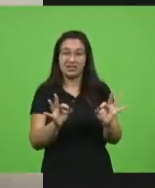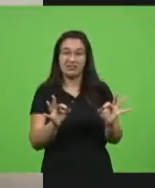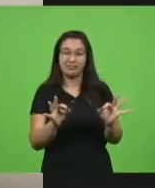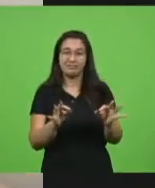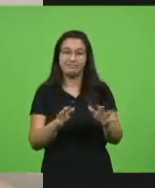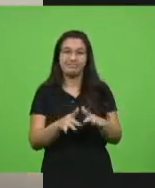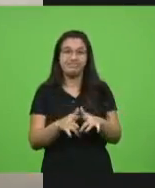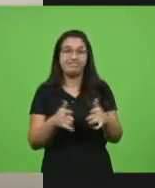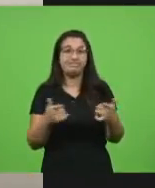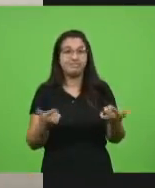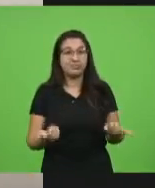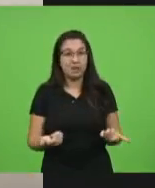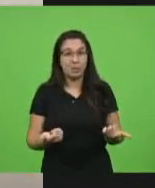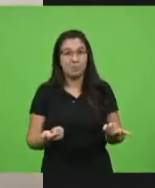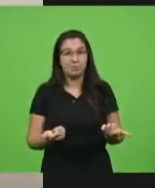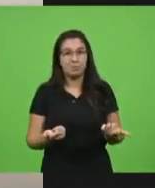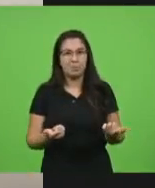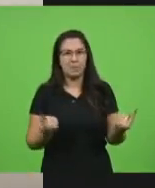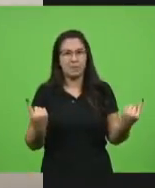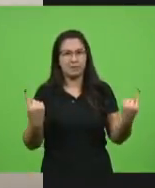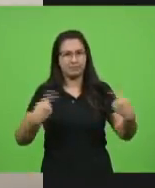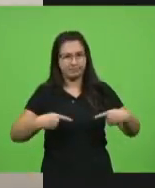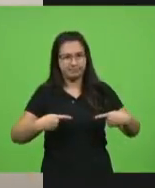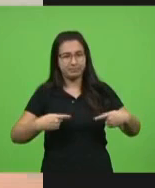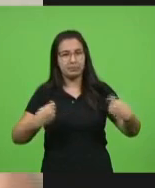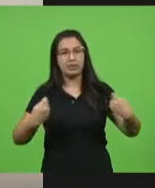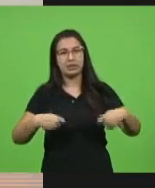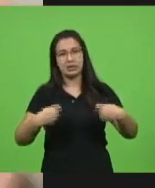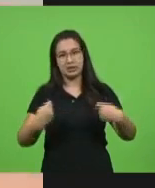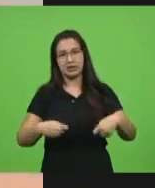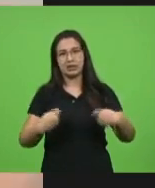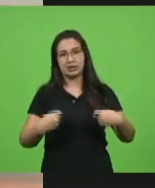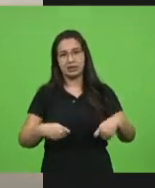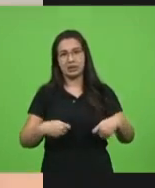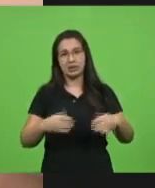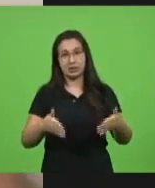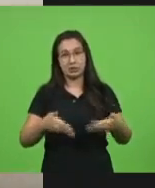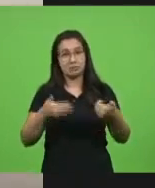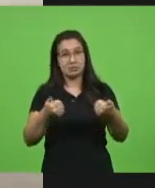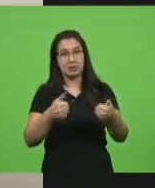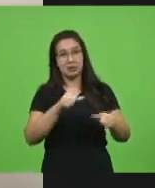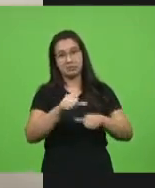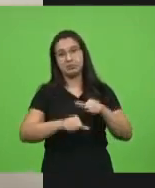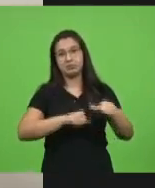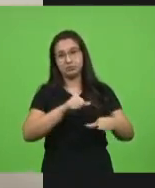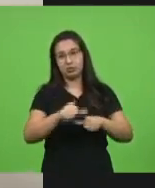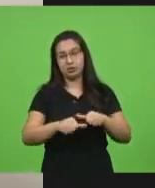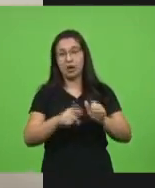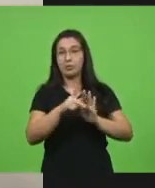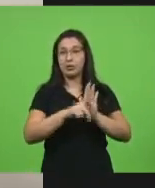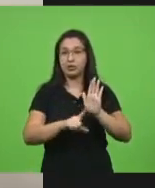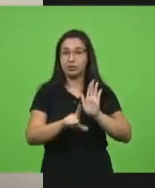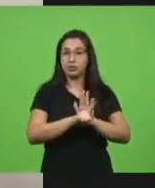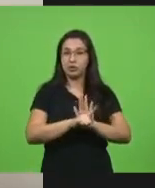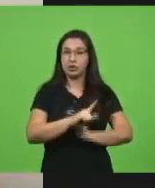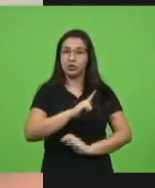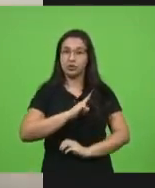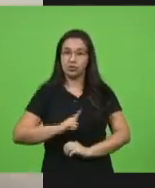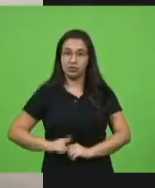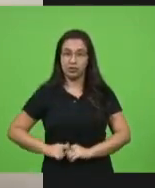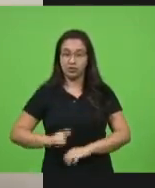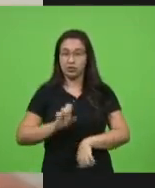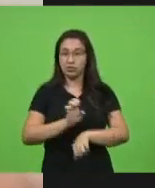essa a contradição que nós temos que superar. Então, este projeto de lei do governo do estado, ele,